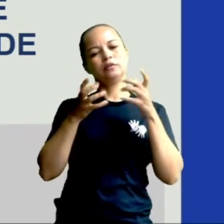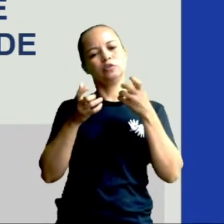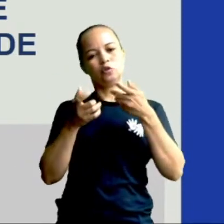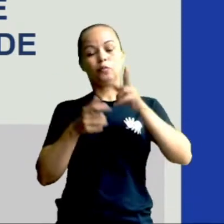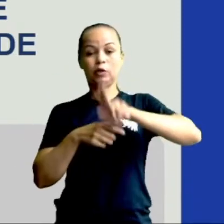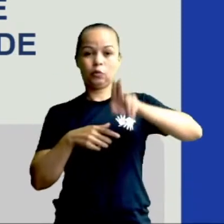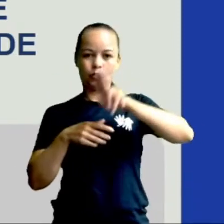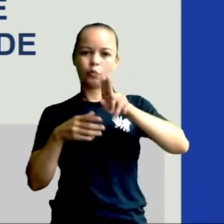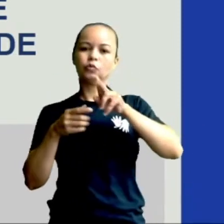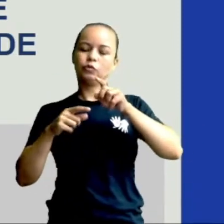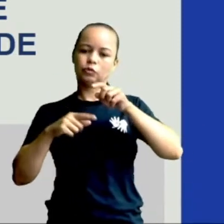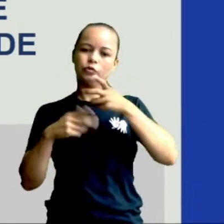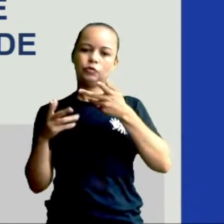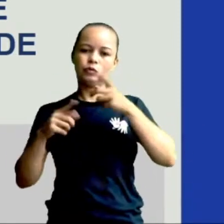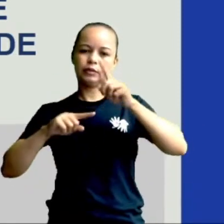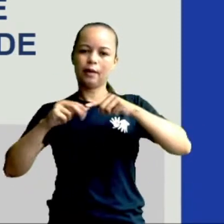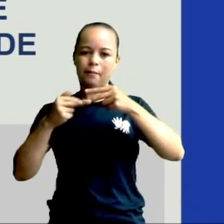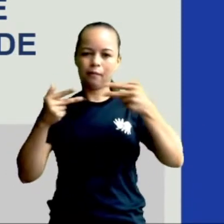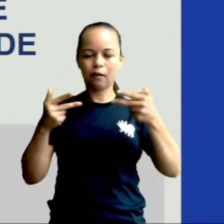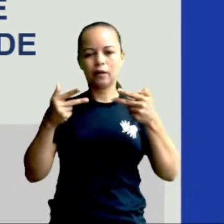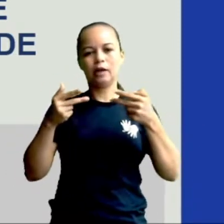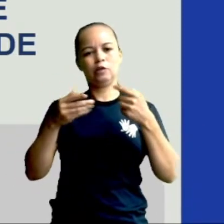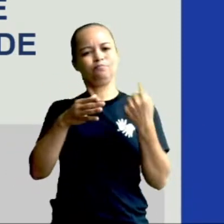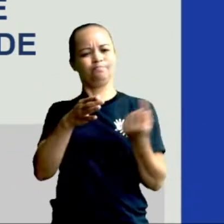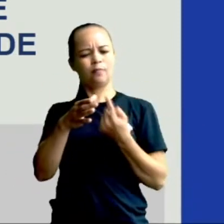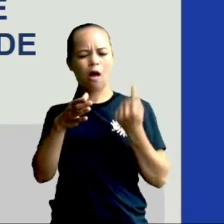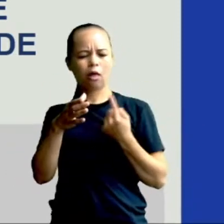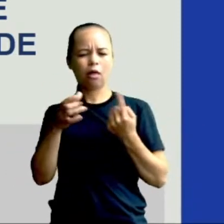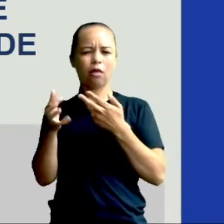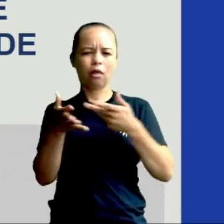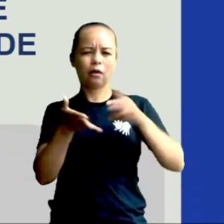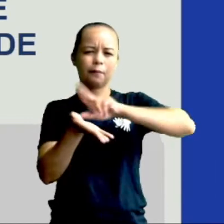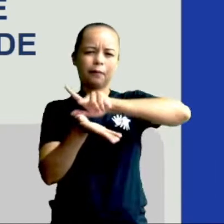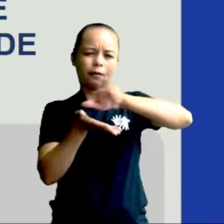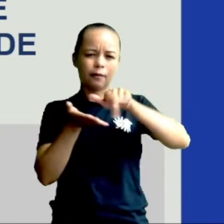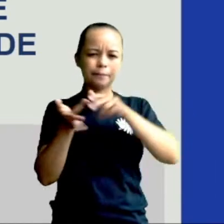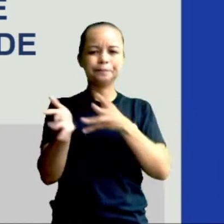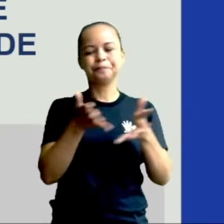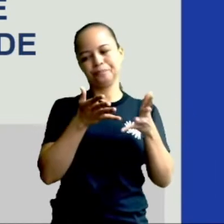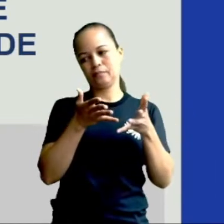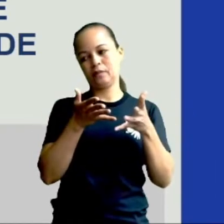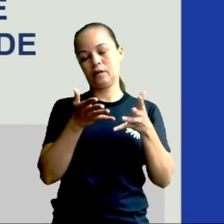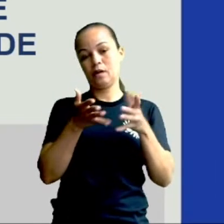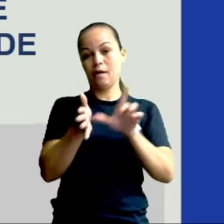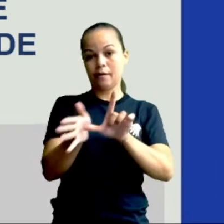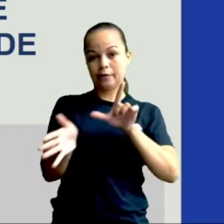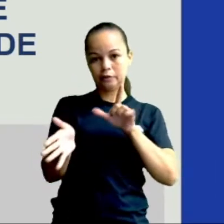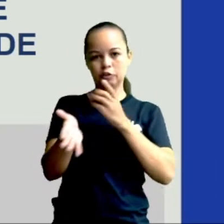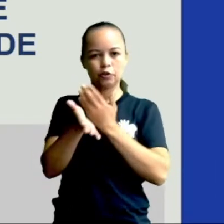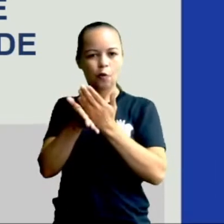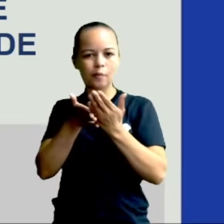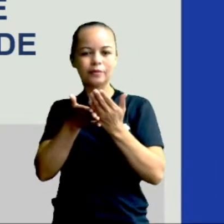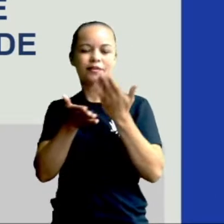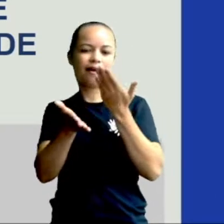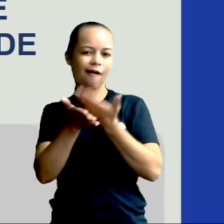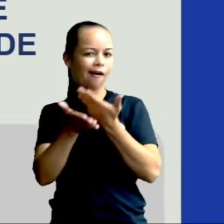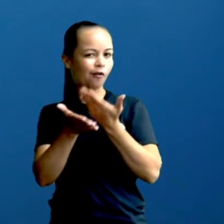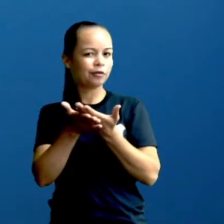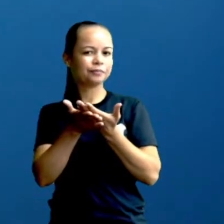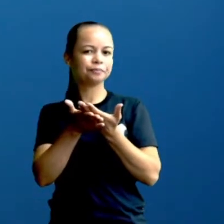aparelhos eletrônicos. Mas, antes de continuarmos a aula, olha para cá,